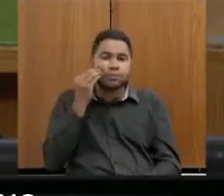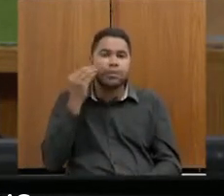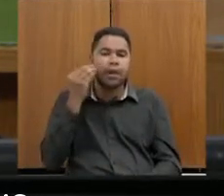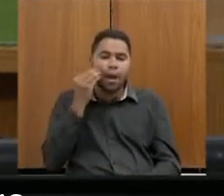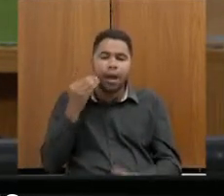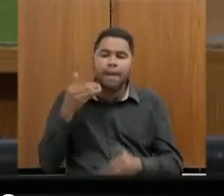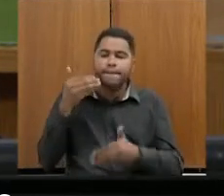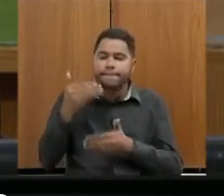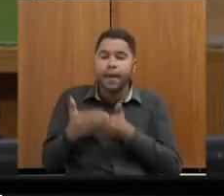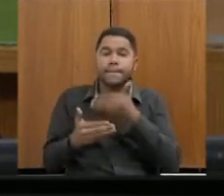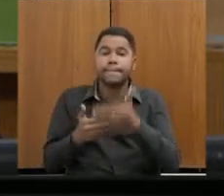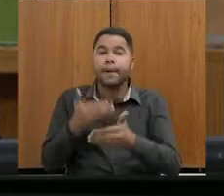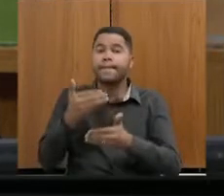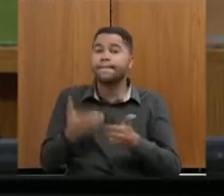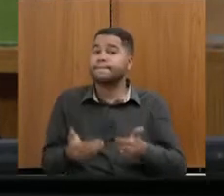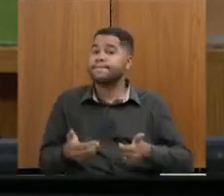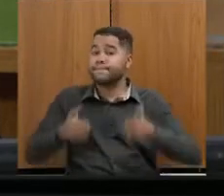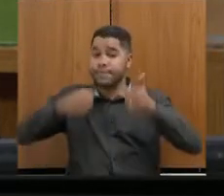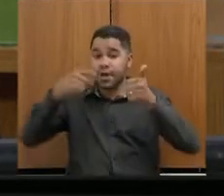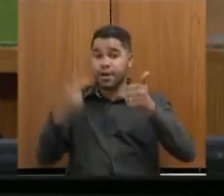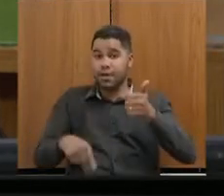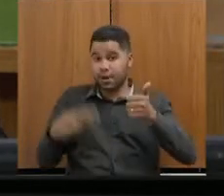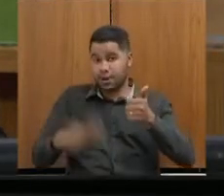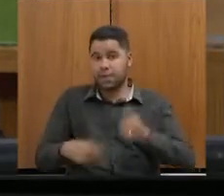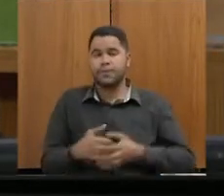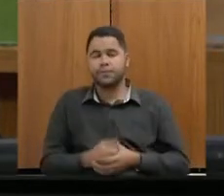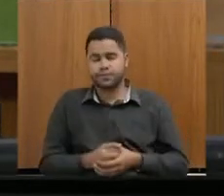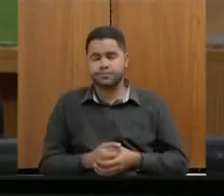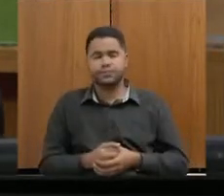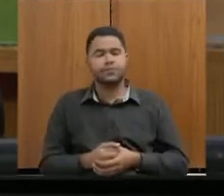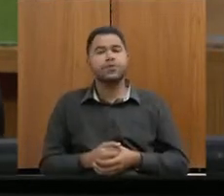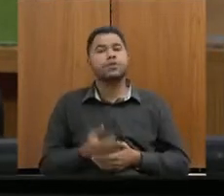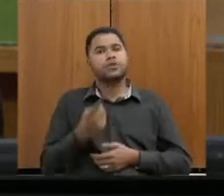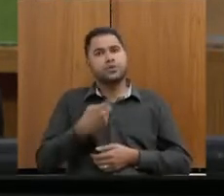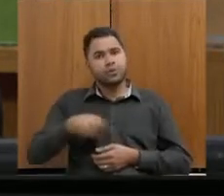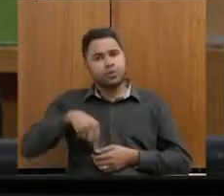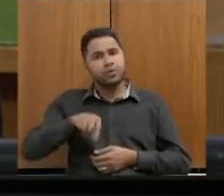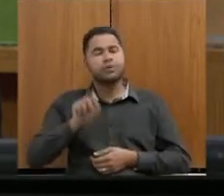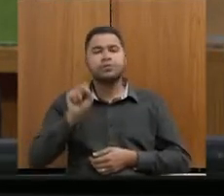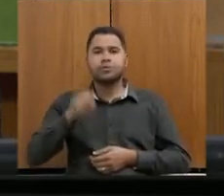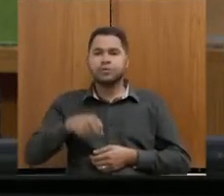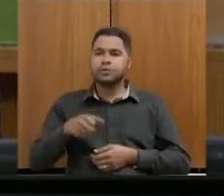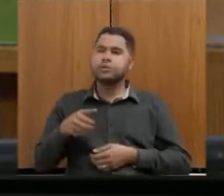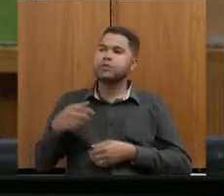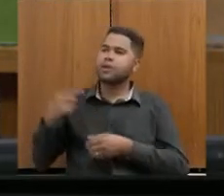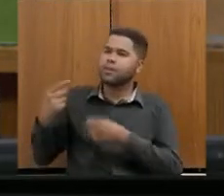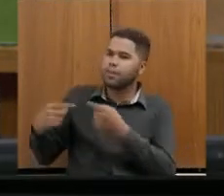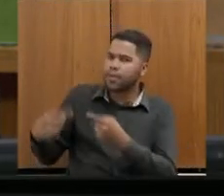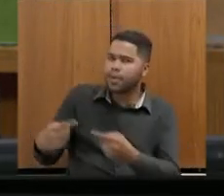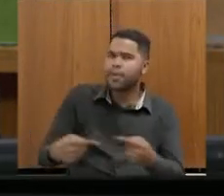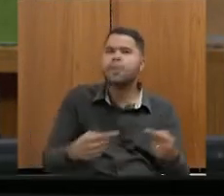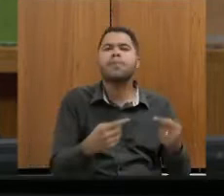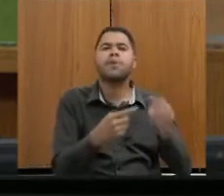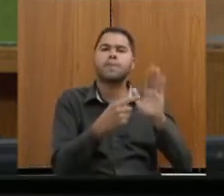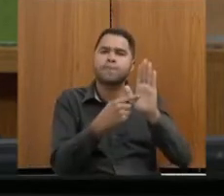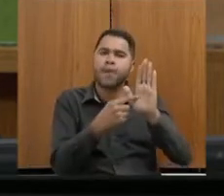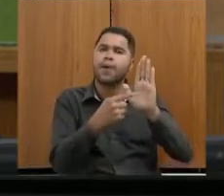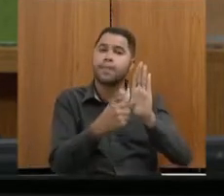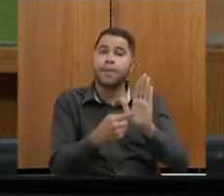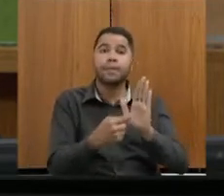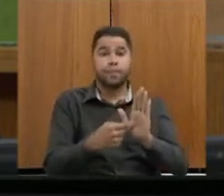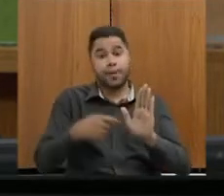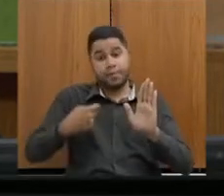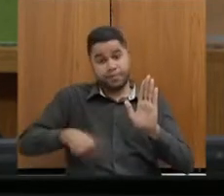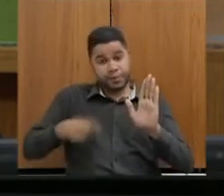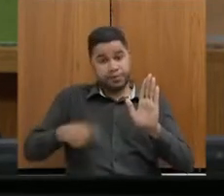movimentando para buscar o que é melhor para o Estado de Minas Gerais. Estamos, sim, presentes em todas as discussões, apontando o que a gente entende como